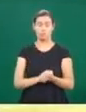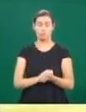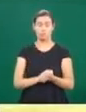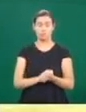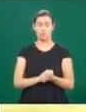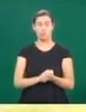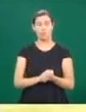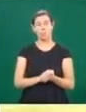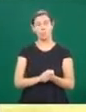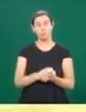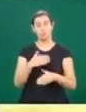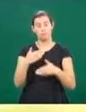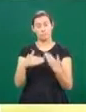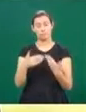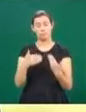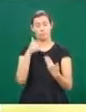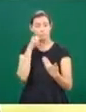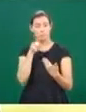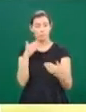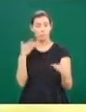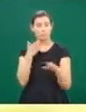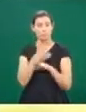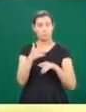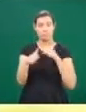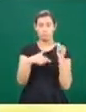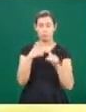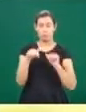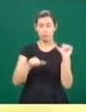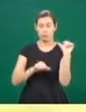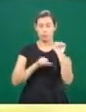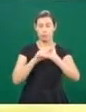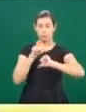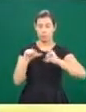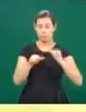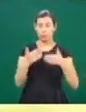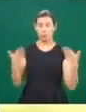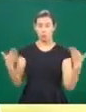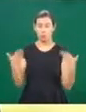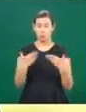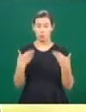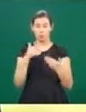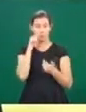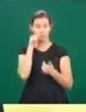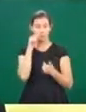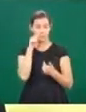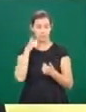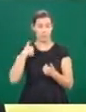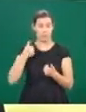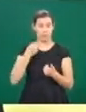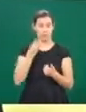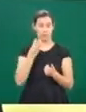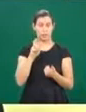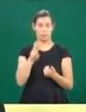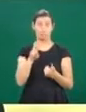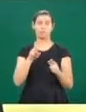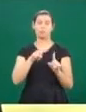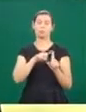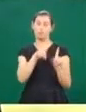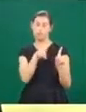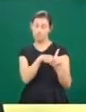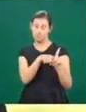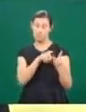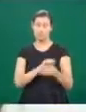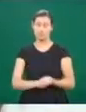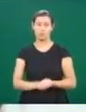inserção feminina no mercado de trabalho, a realidade mudou. E hoje é possível ver mulheres acima de 35 anos se